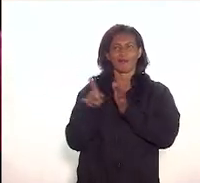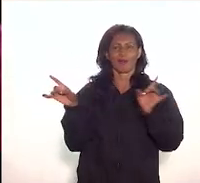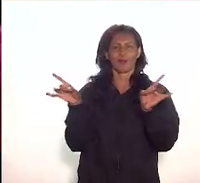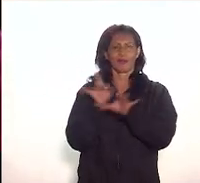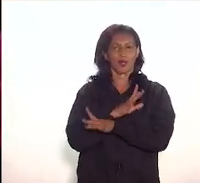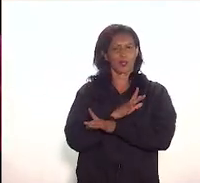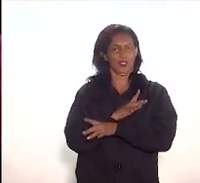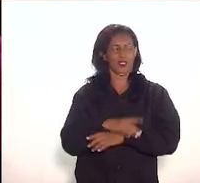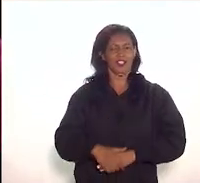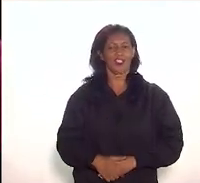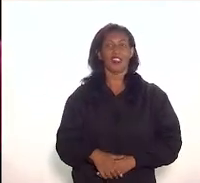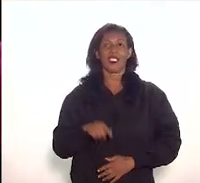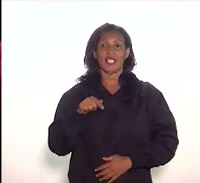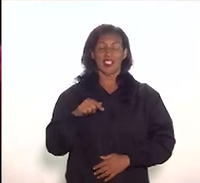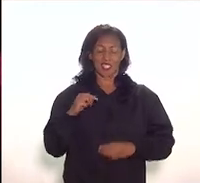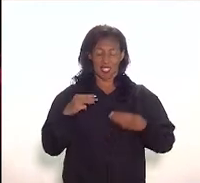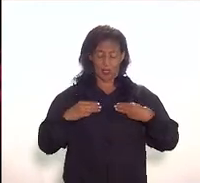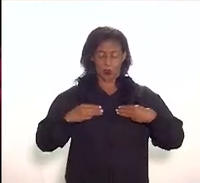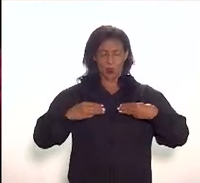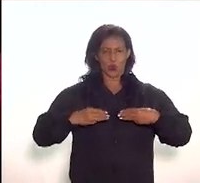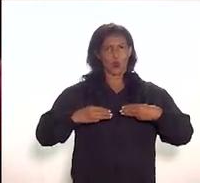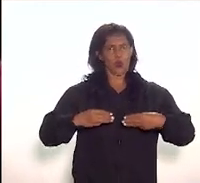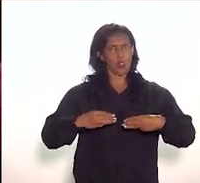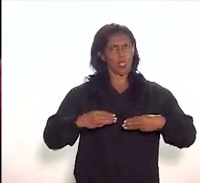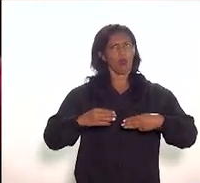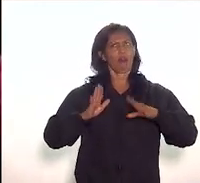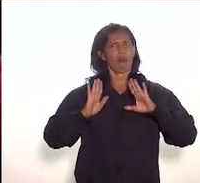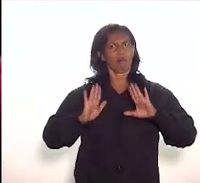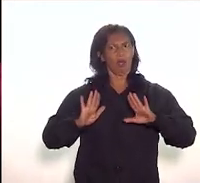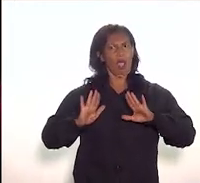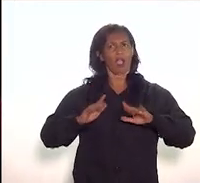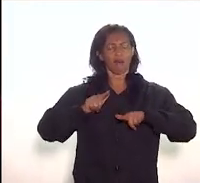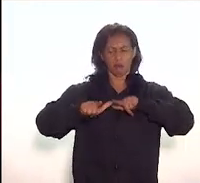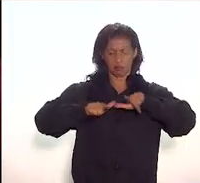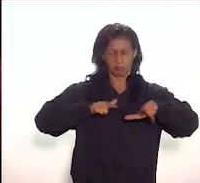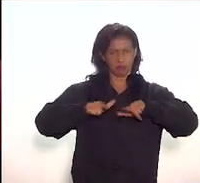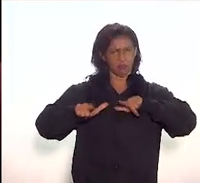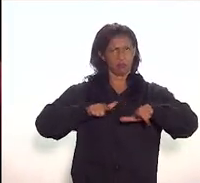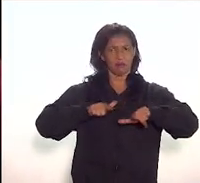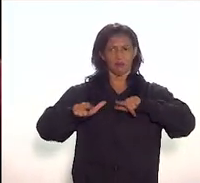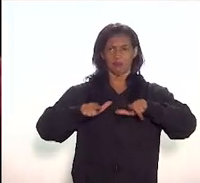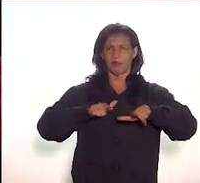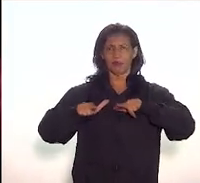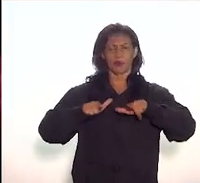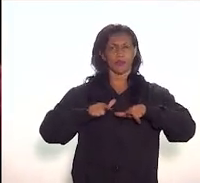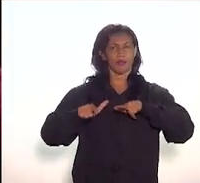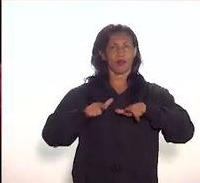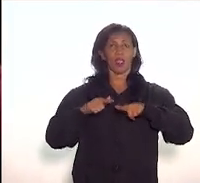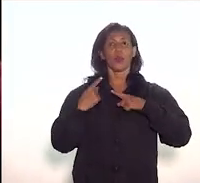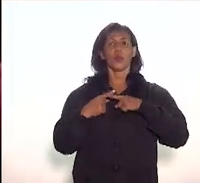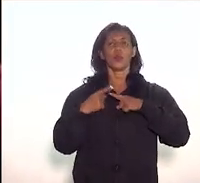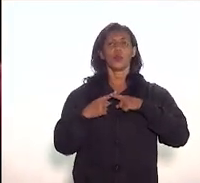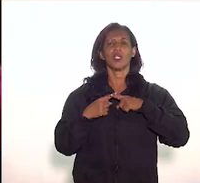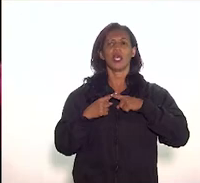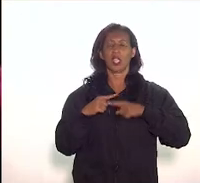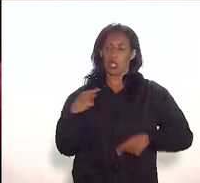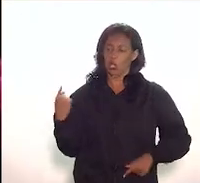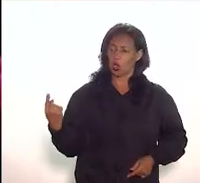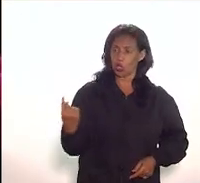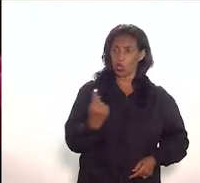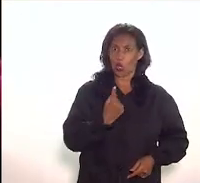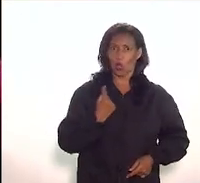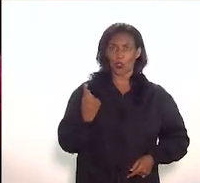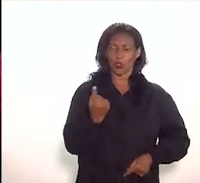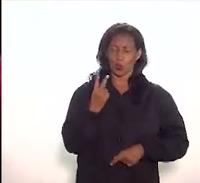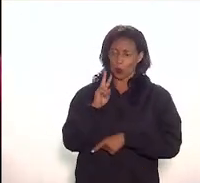aí esse museu ele está ativo né ele está ativo porque nós como Preserva Catete